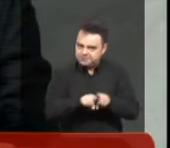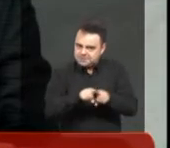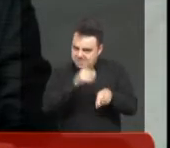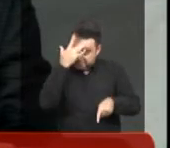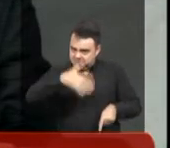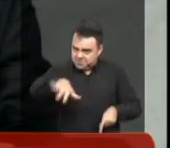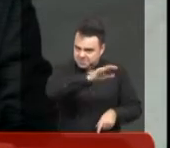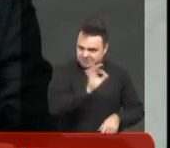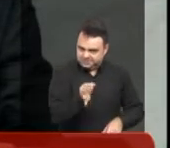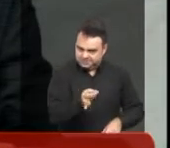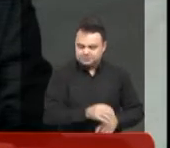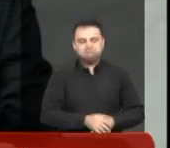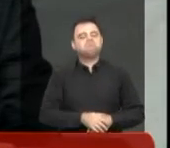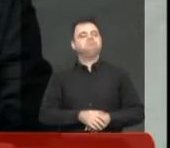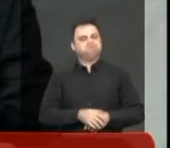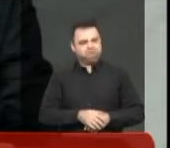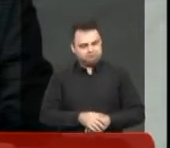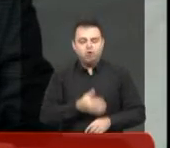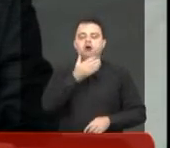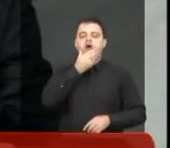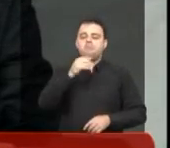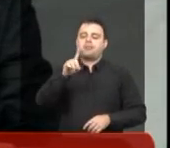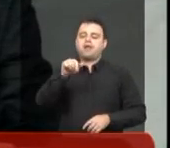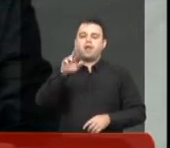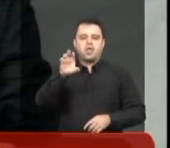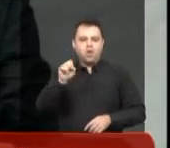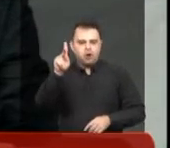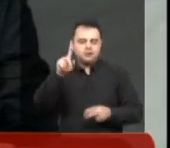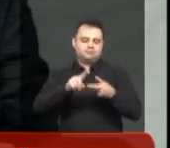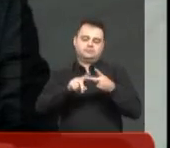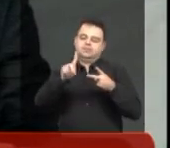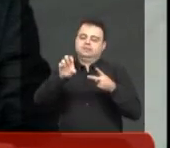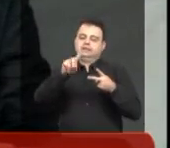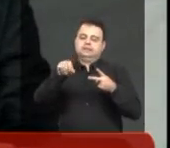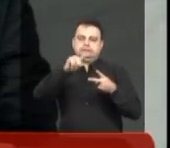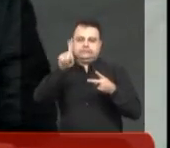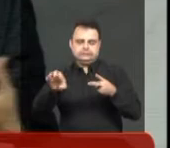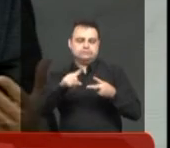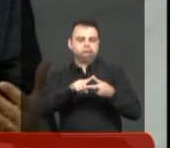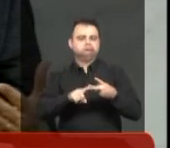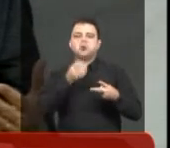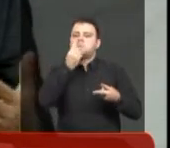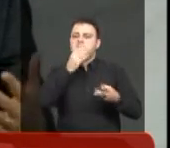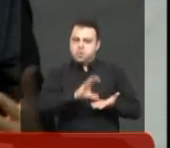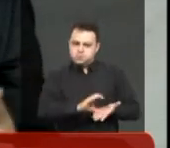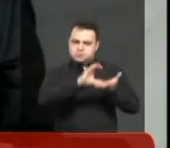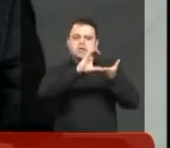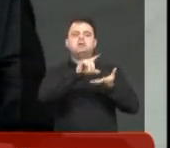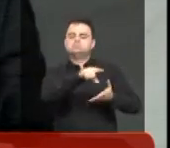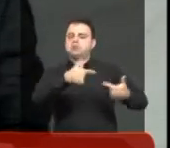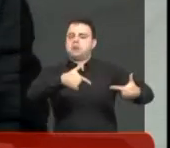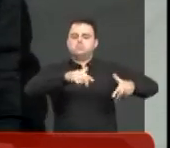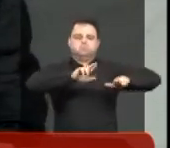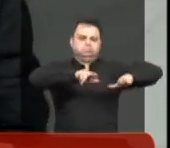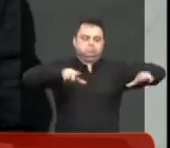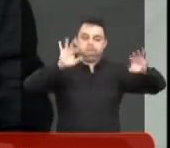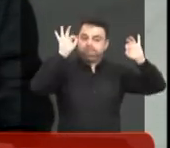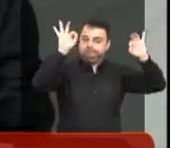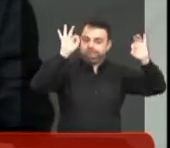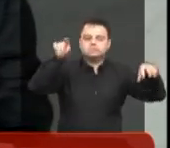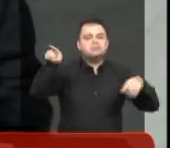Darok está fazendo um belíssimo trabalho, bem assessorado, como falei, a Denise e Maria ali. E tiveram a sorte de encontrar um governo muito